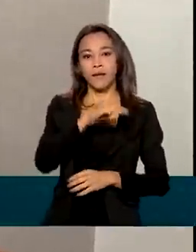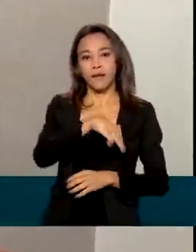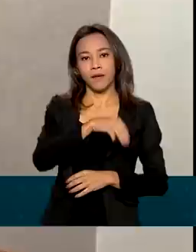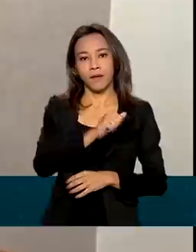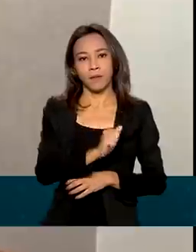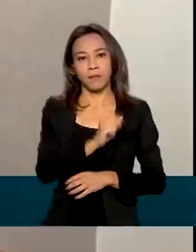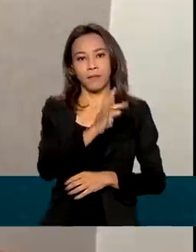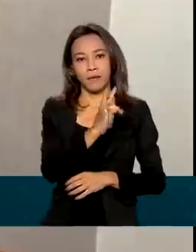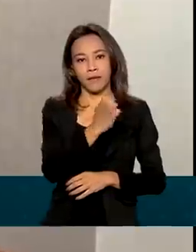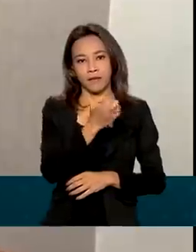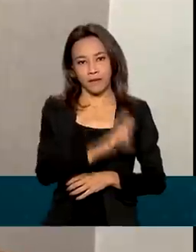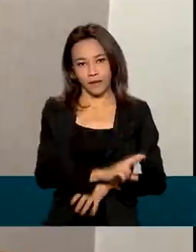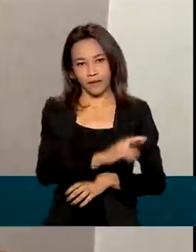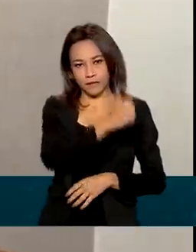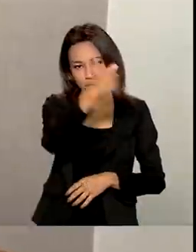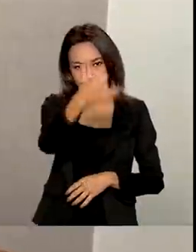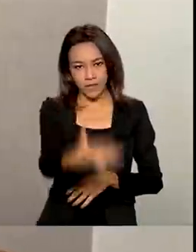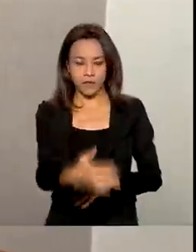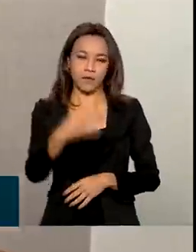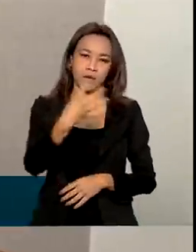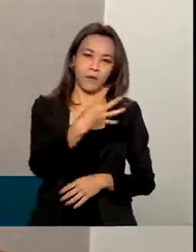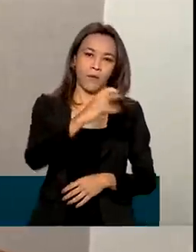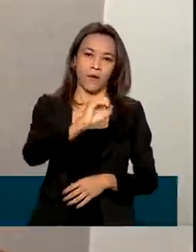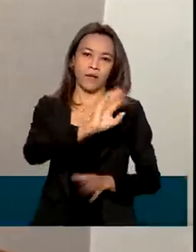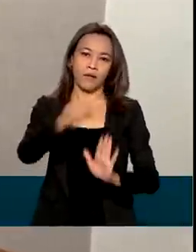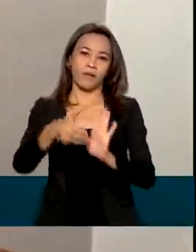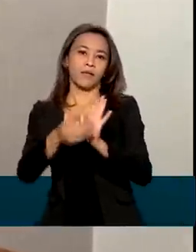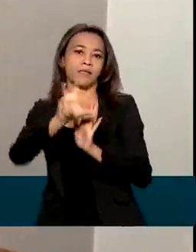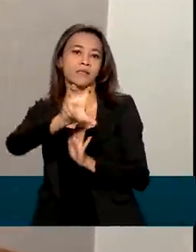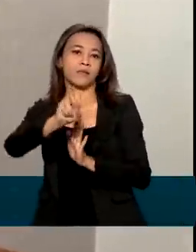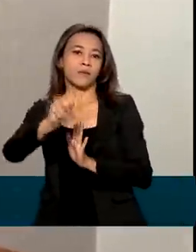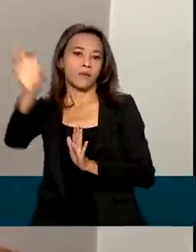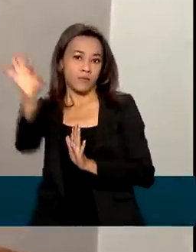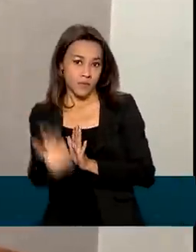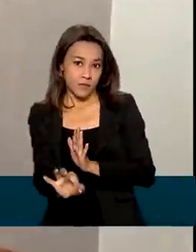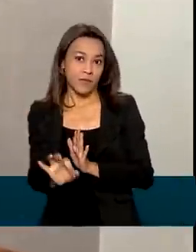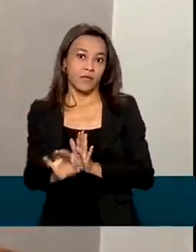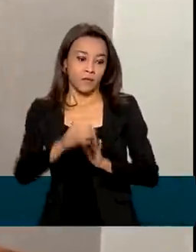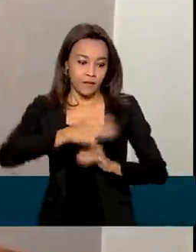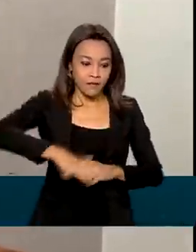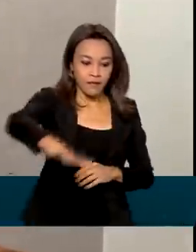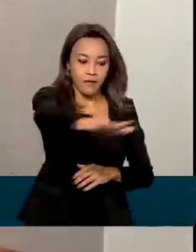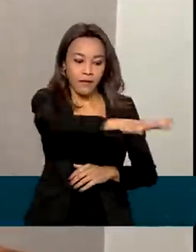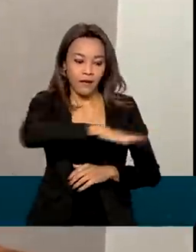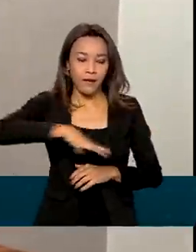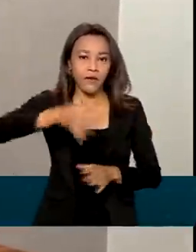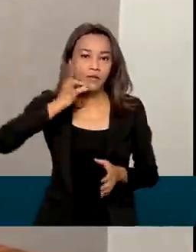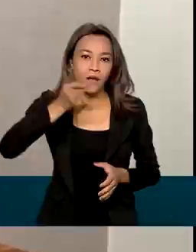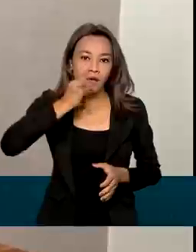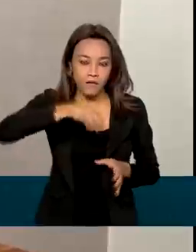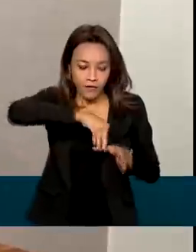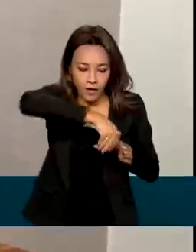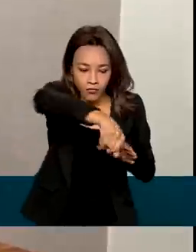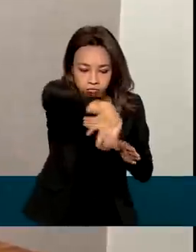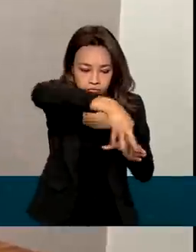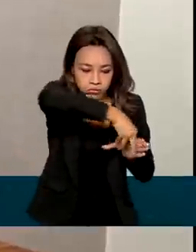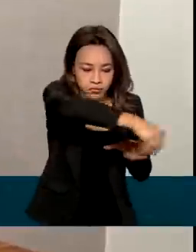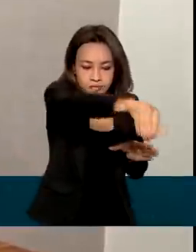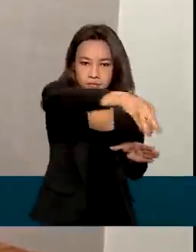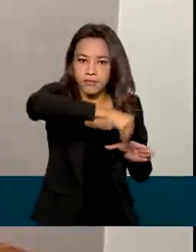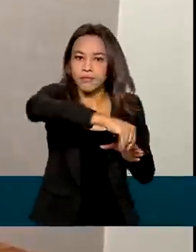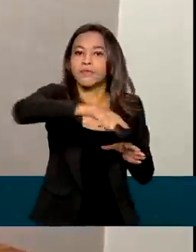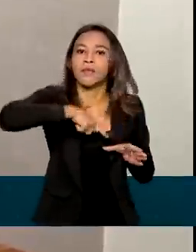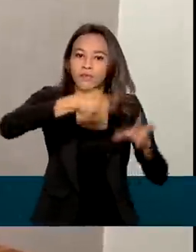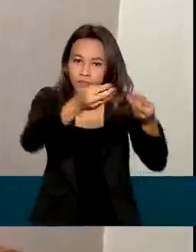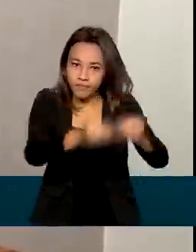40, talvez 50% da área dos cafezais aqui da cidade, do município de patrocínio, tenham